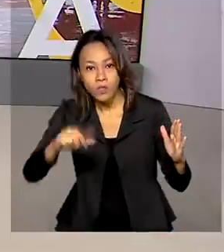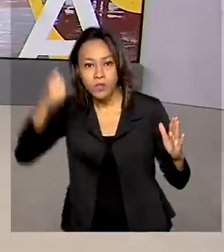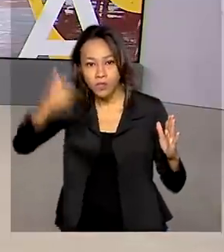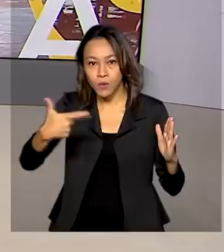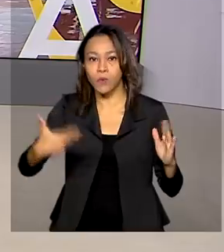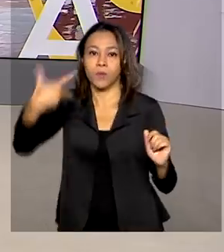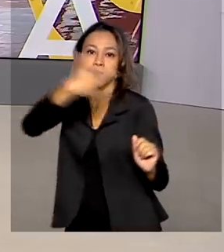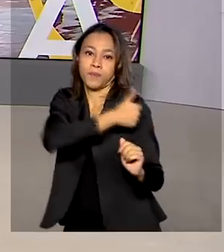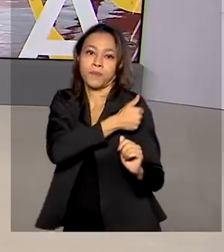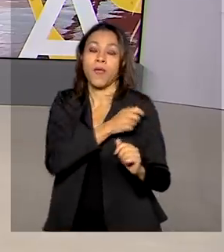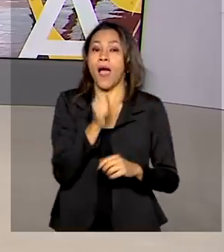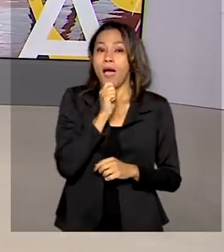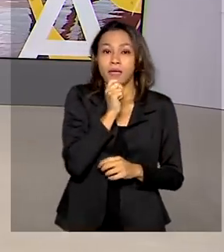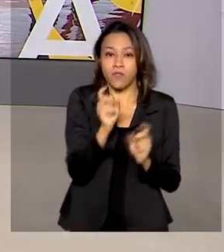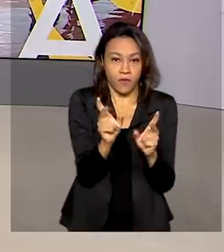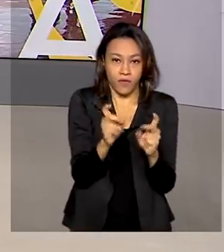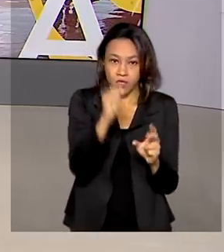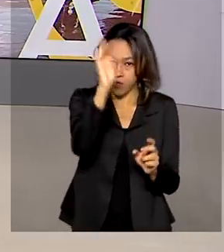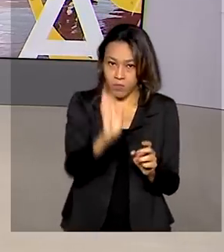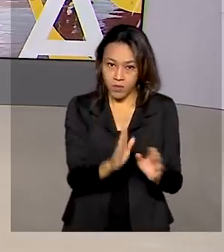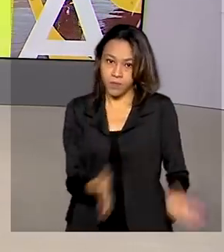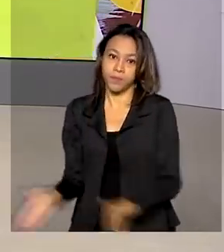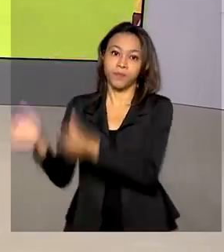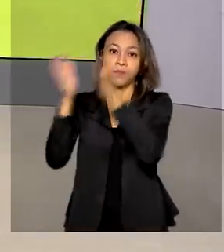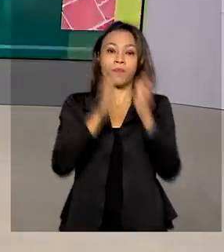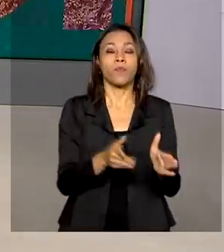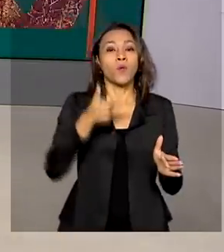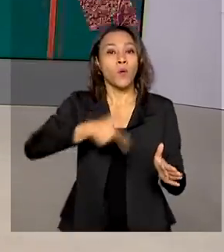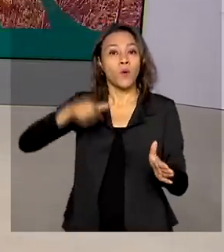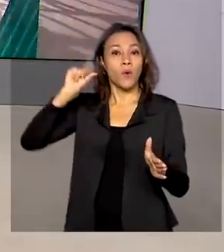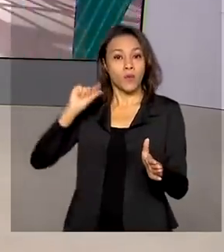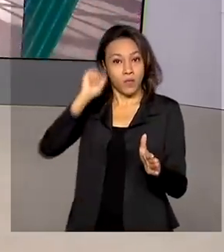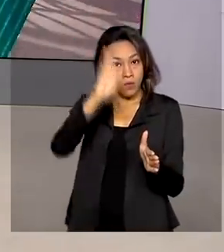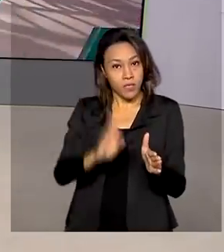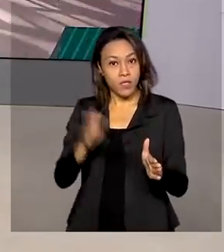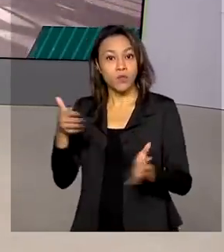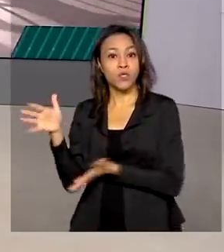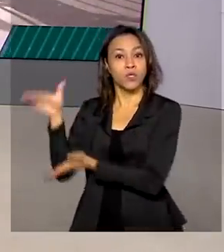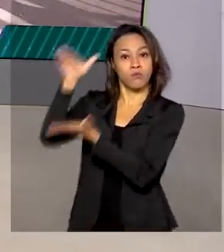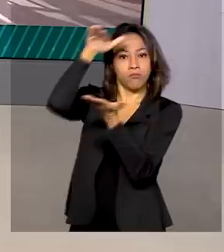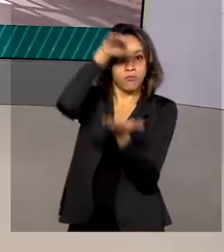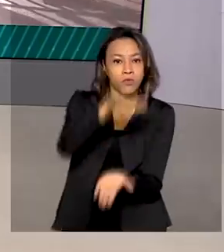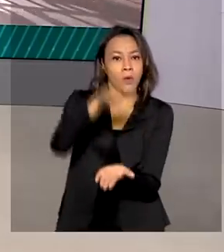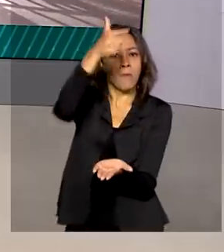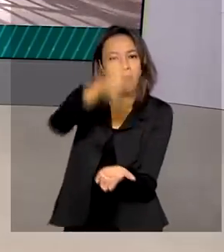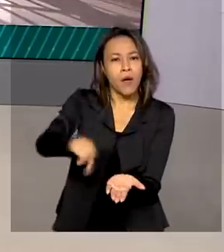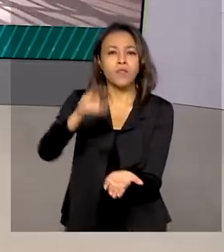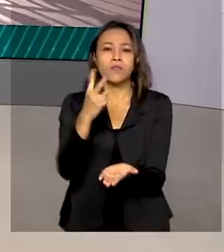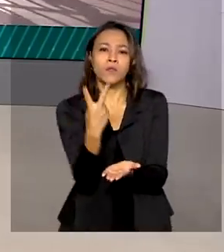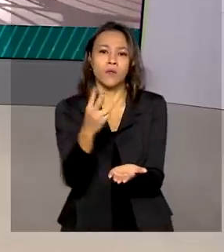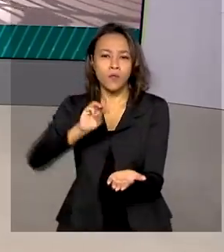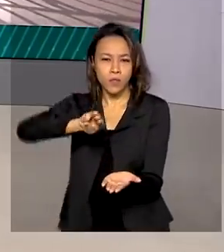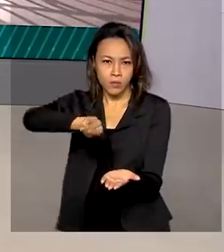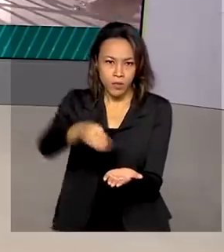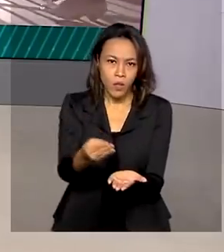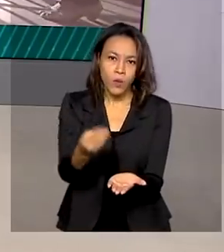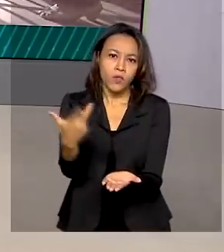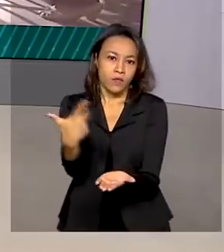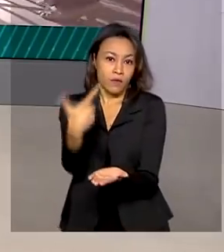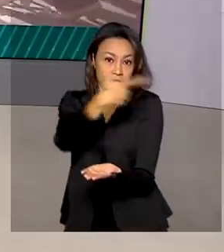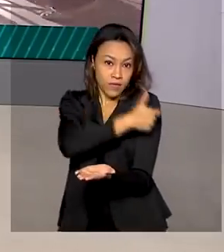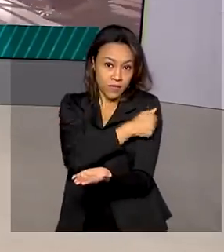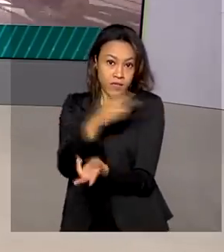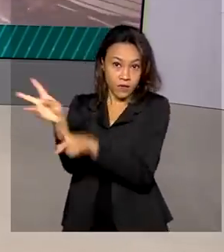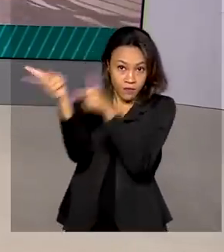E chegaram ao Brasil ontem mais dois milhões de doses da vacina da AstraZeneca Oxford importadas da Índia. A